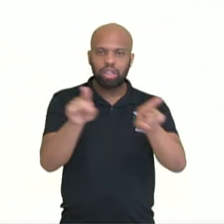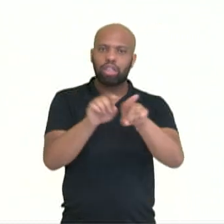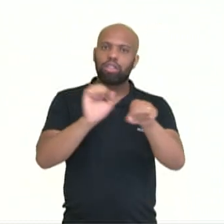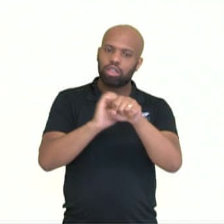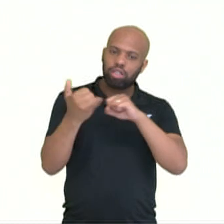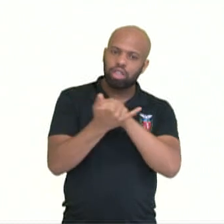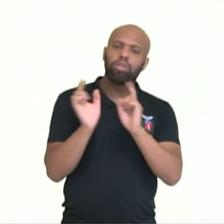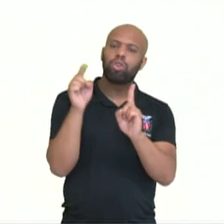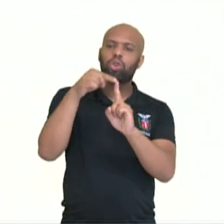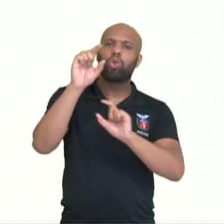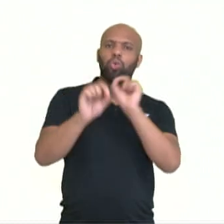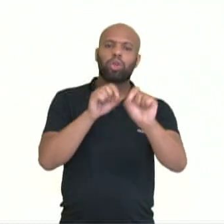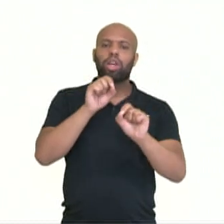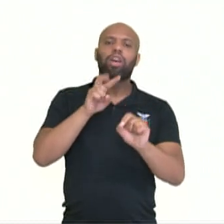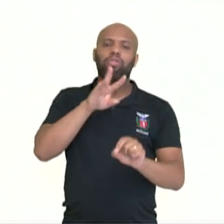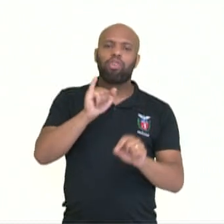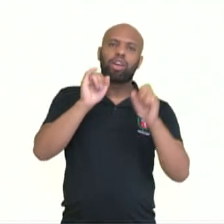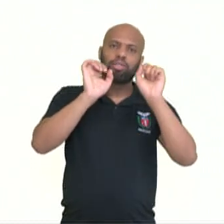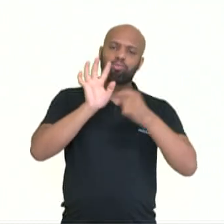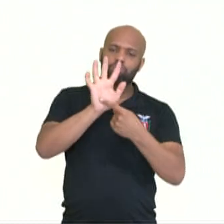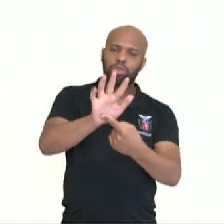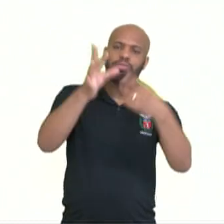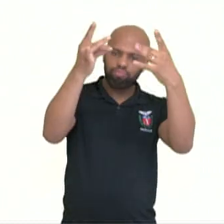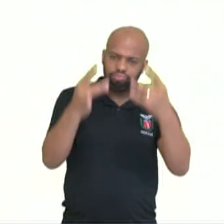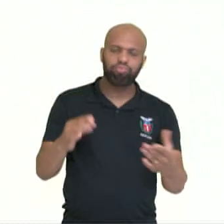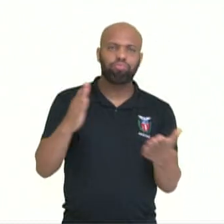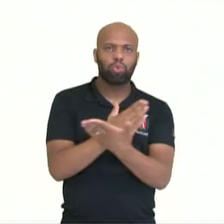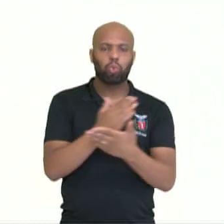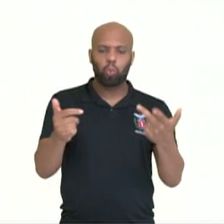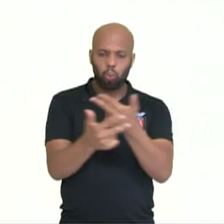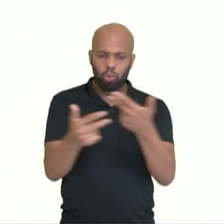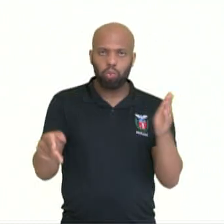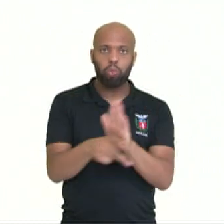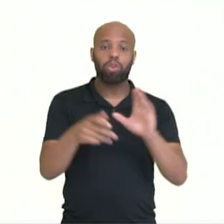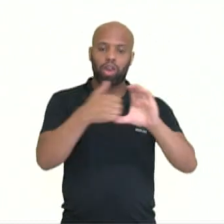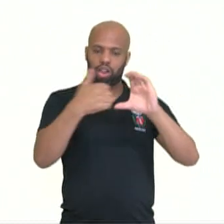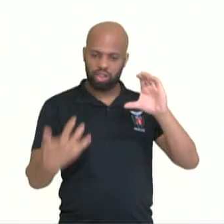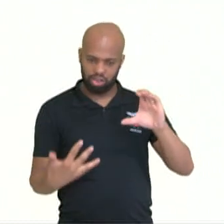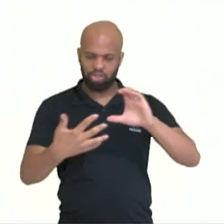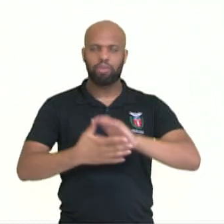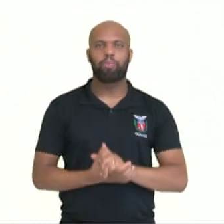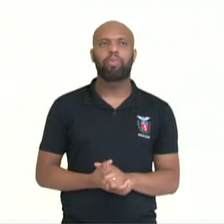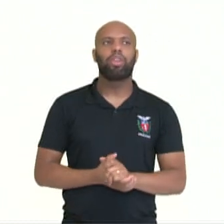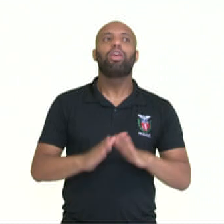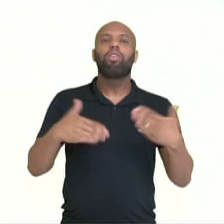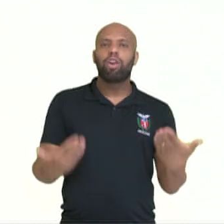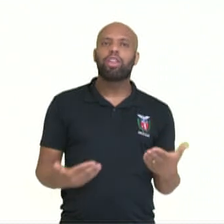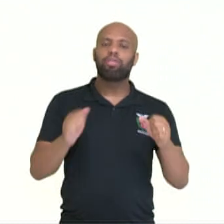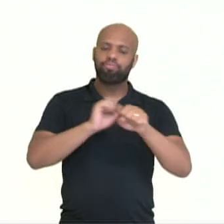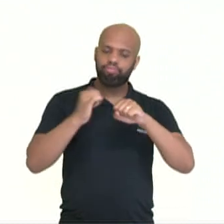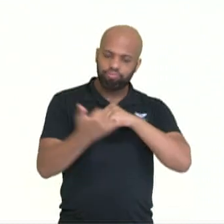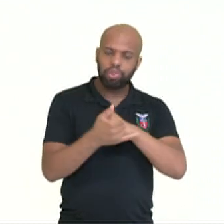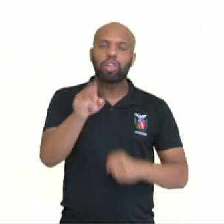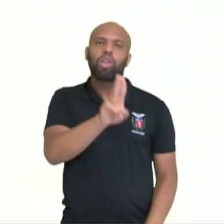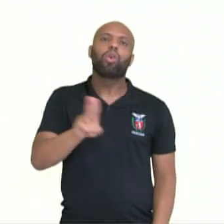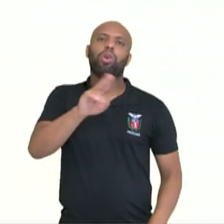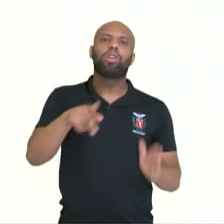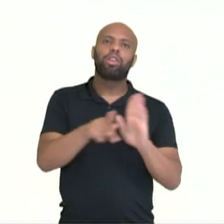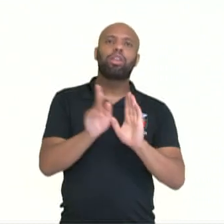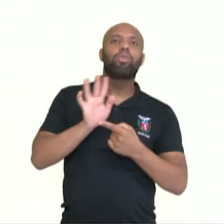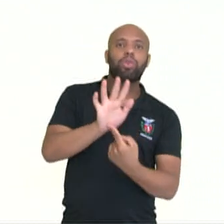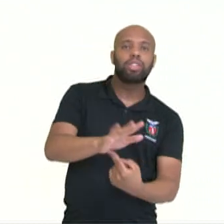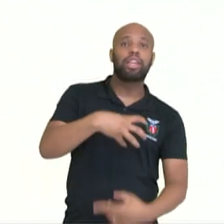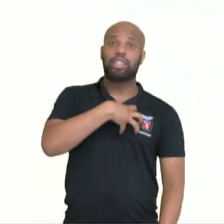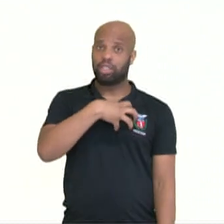adjetivo é descrever algo, caracterizar, não é mesmo? Então, os adjetivos são usados para descrever